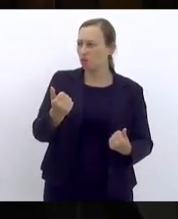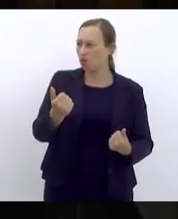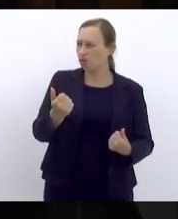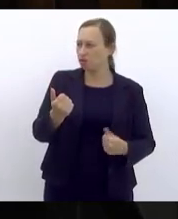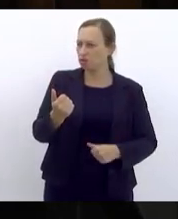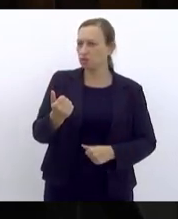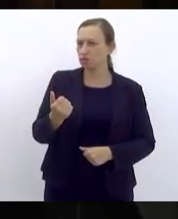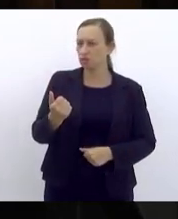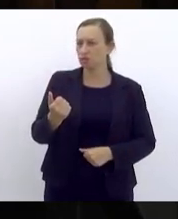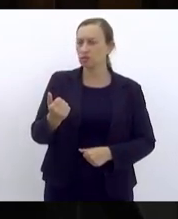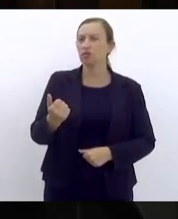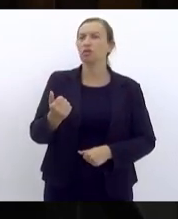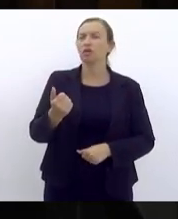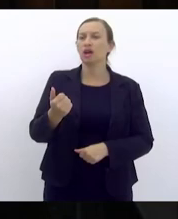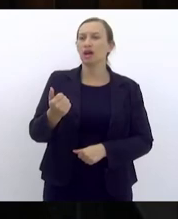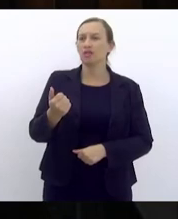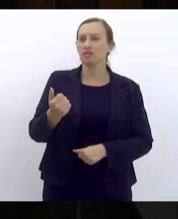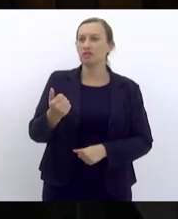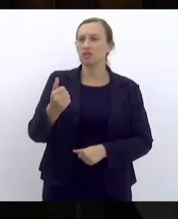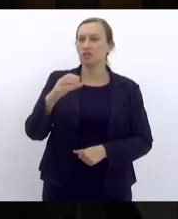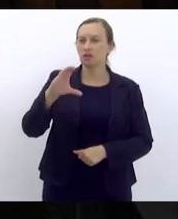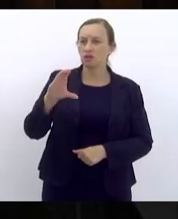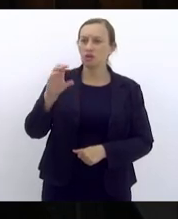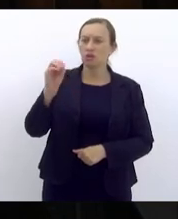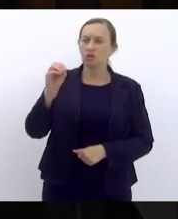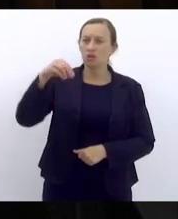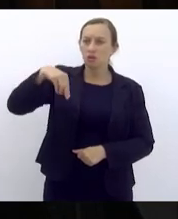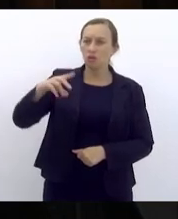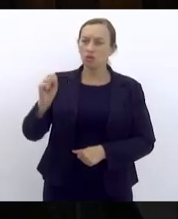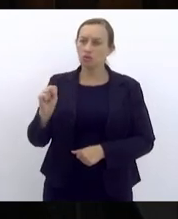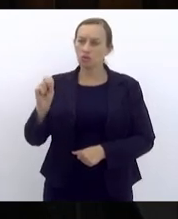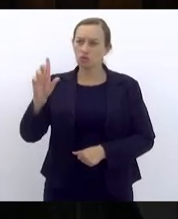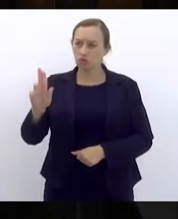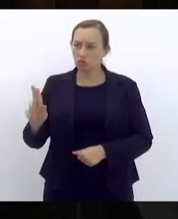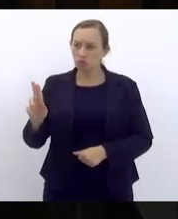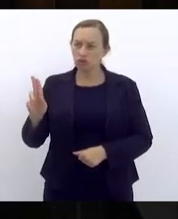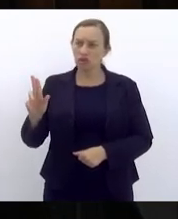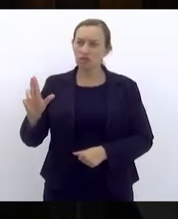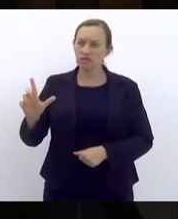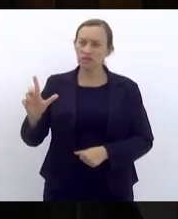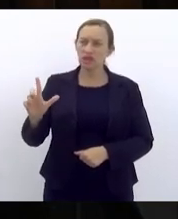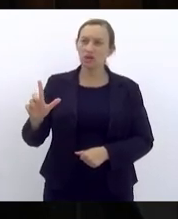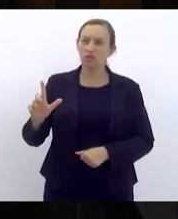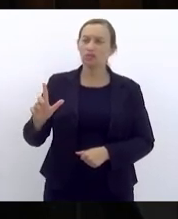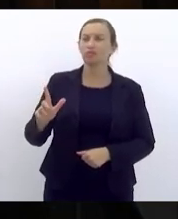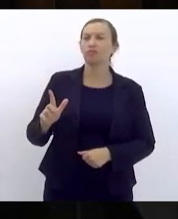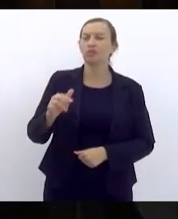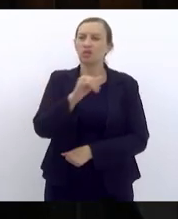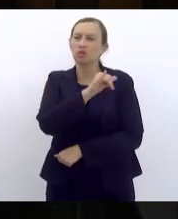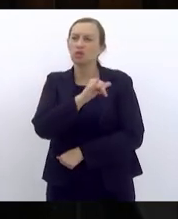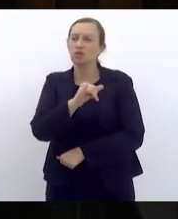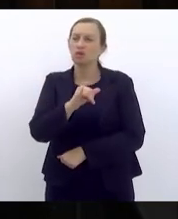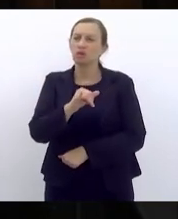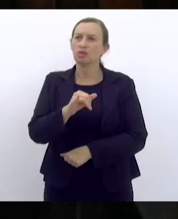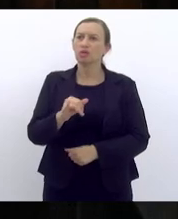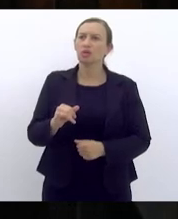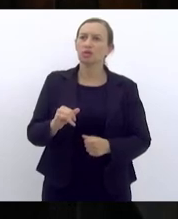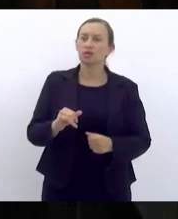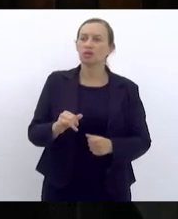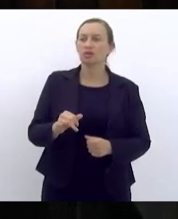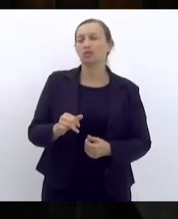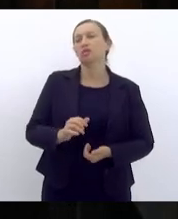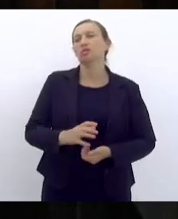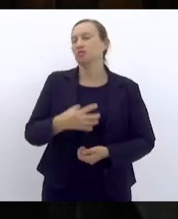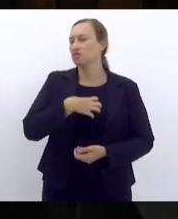que todo povo americano saiba que o Rio não se sente representado pelo desgoverno do